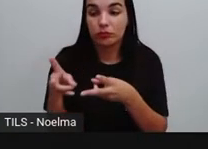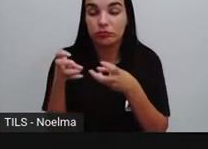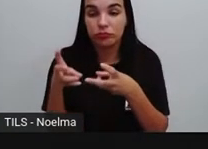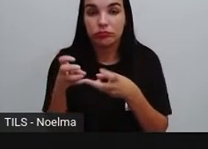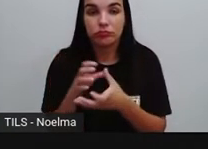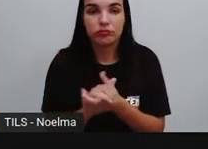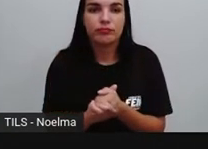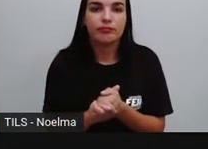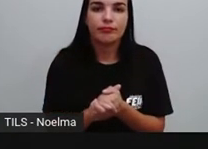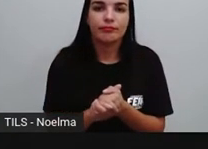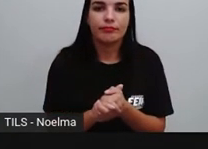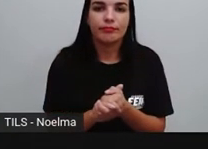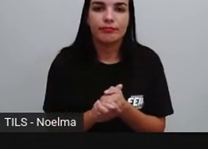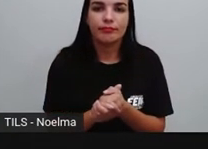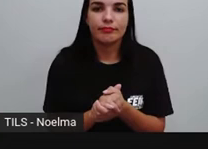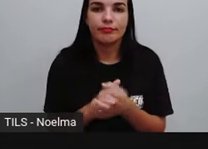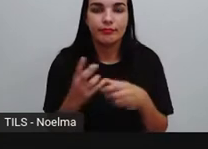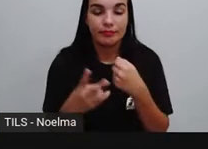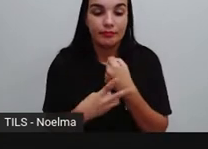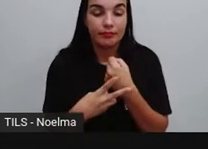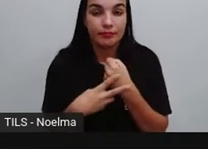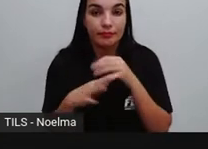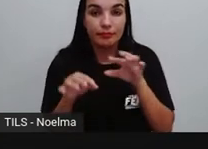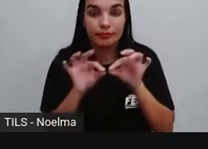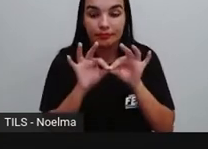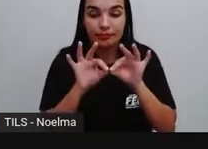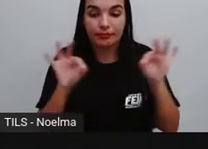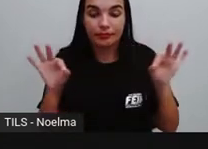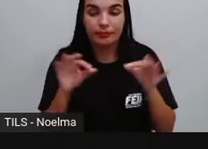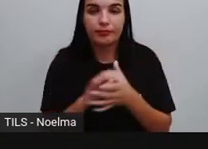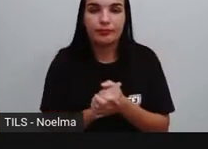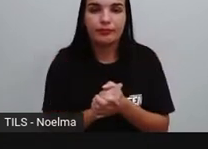Vamos observar mais uma parte aí da matéria.